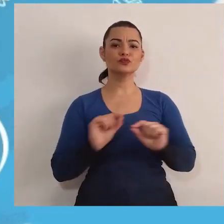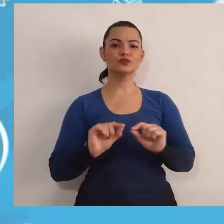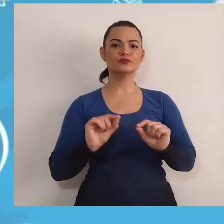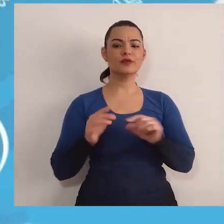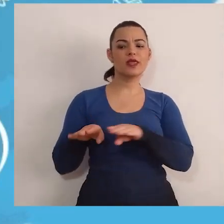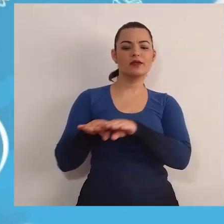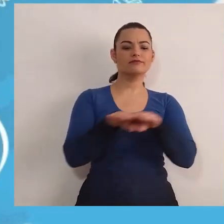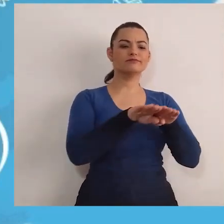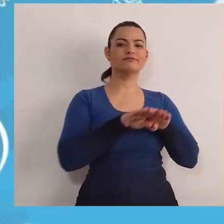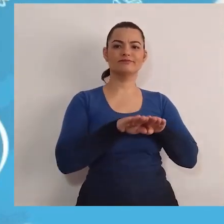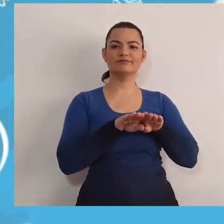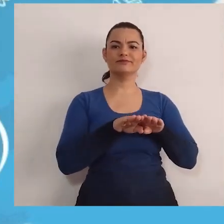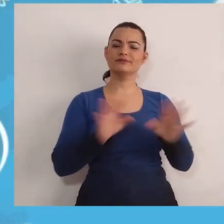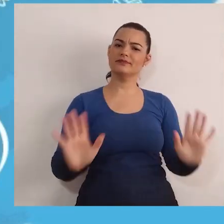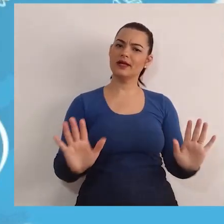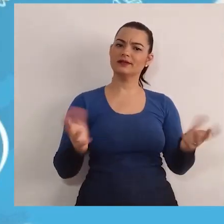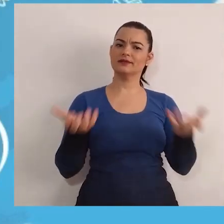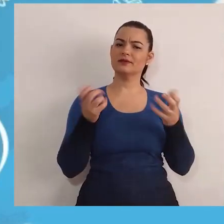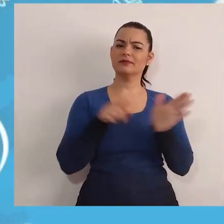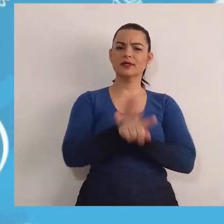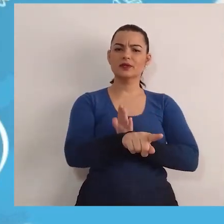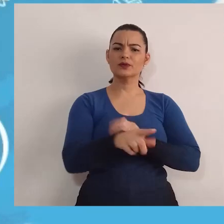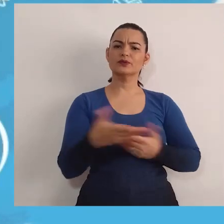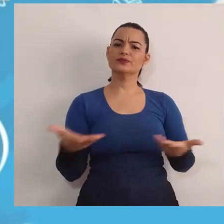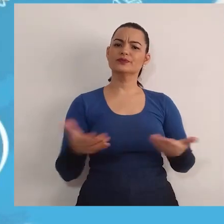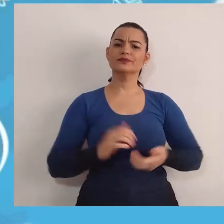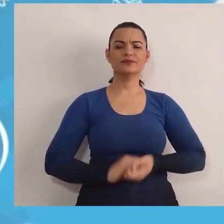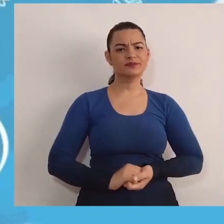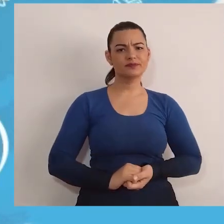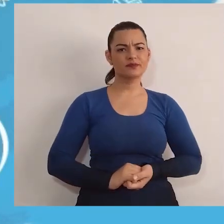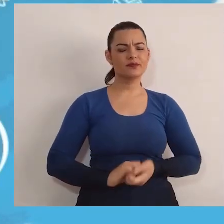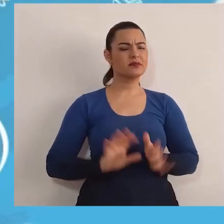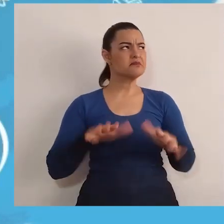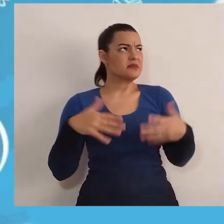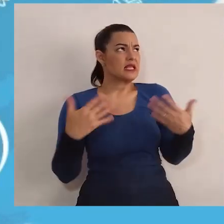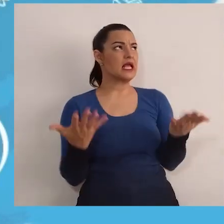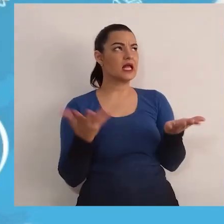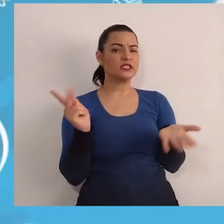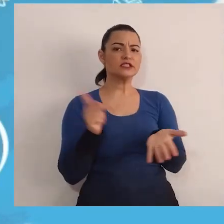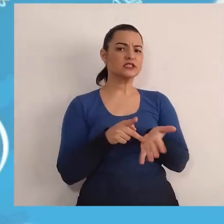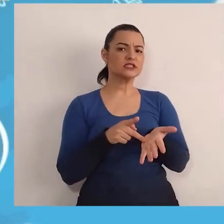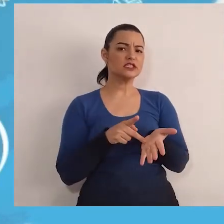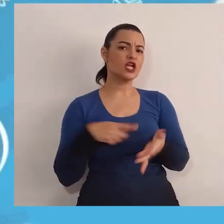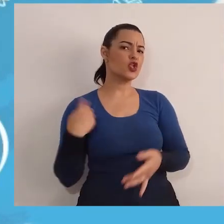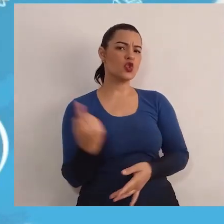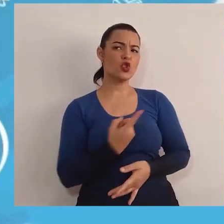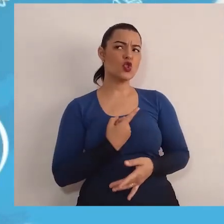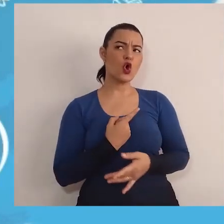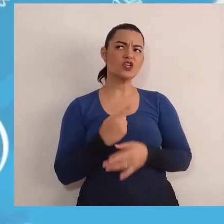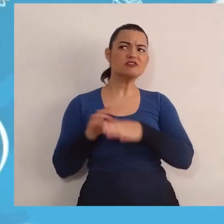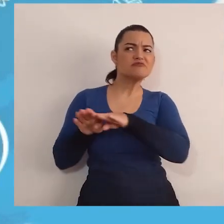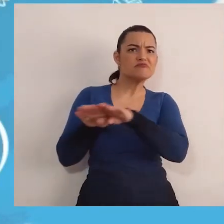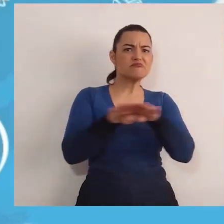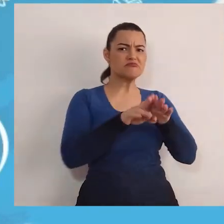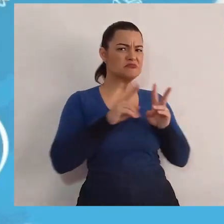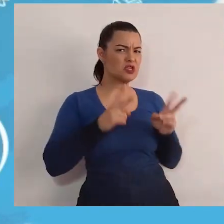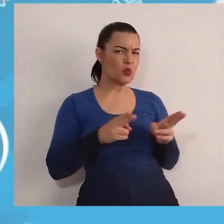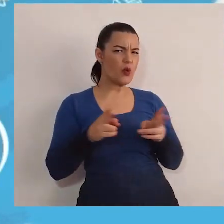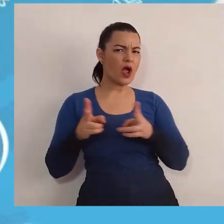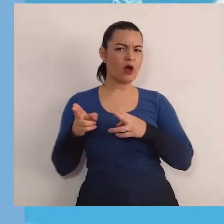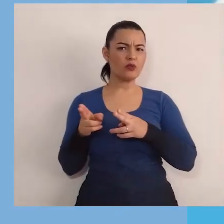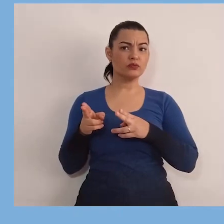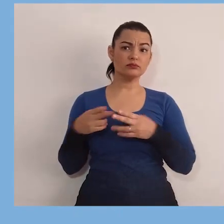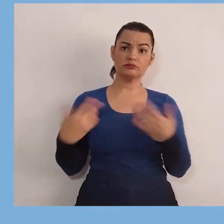à igualdade. Mas eu quero aqui perguntar para você, será que nós somos todos